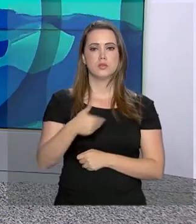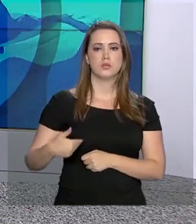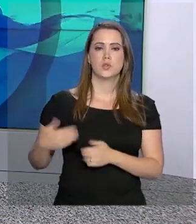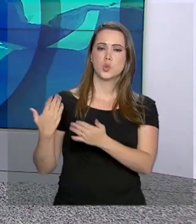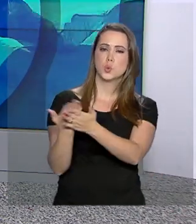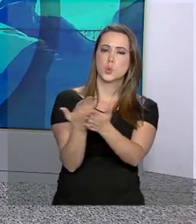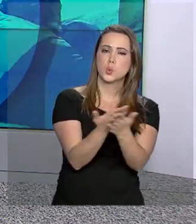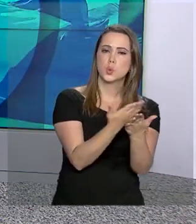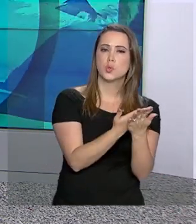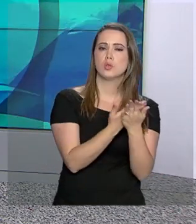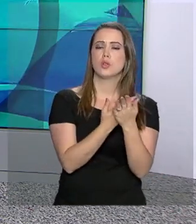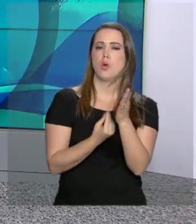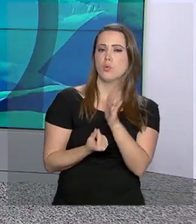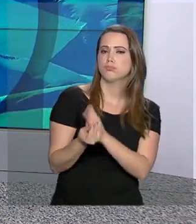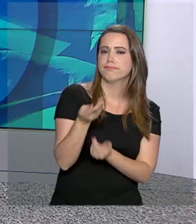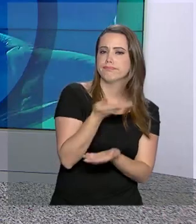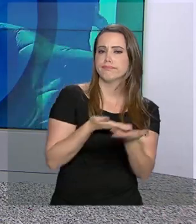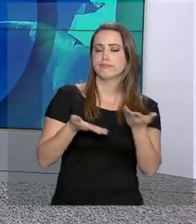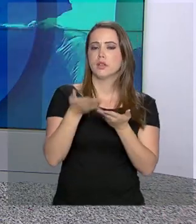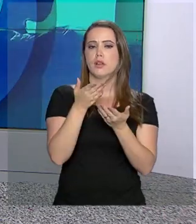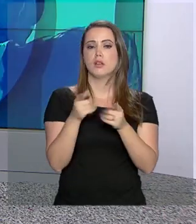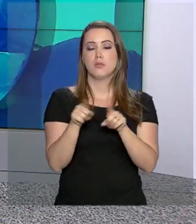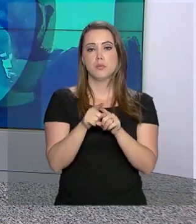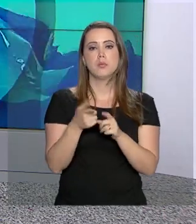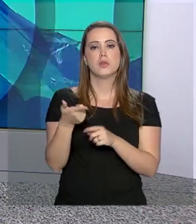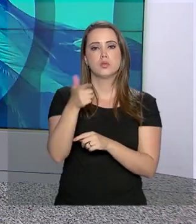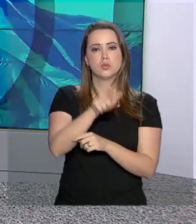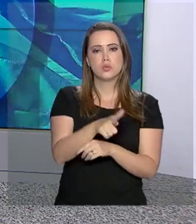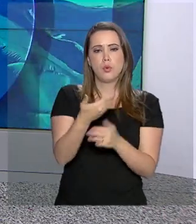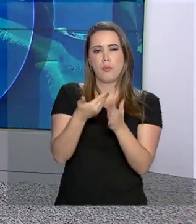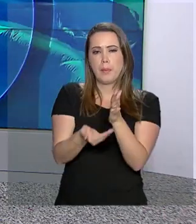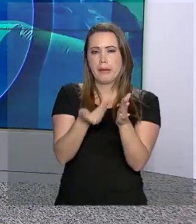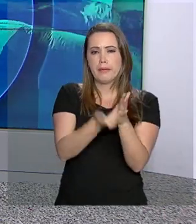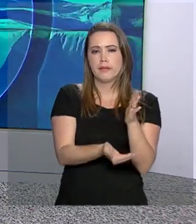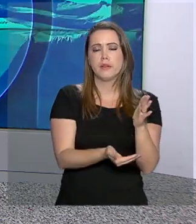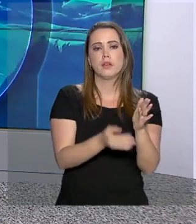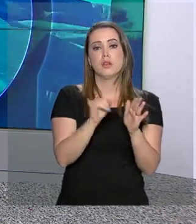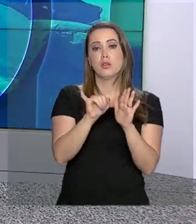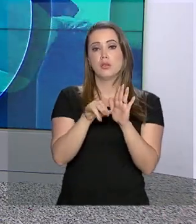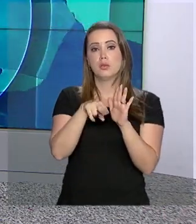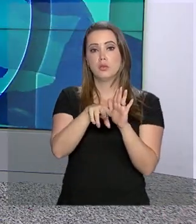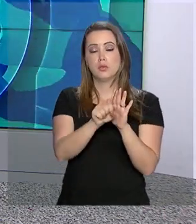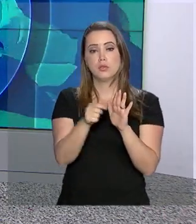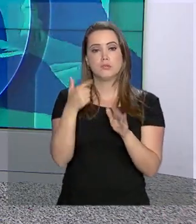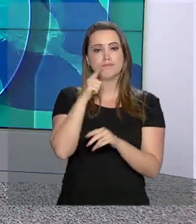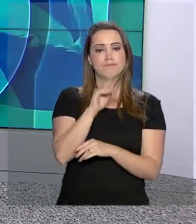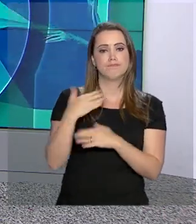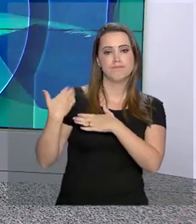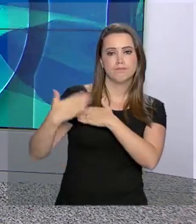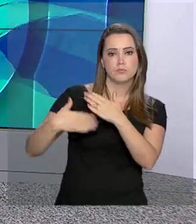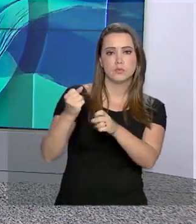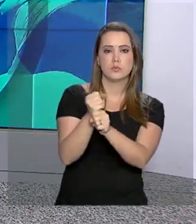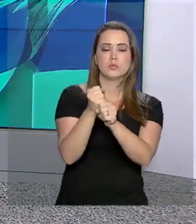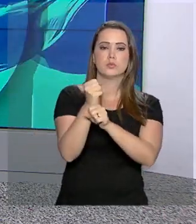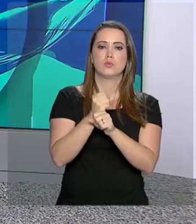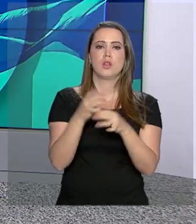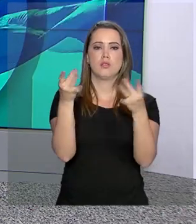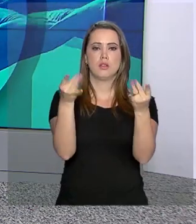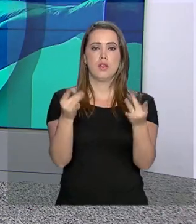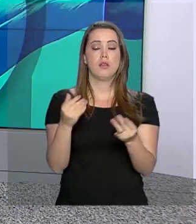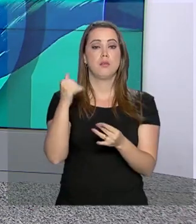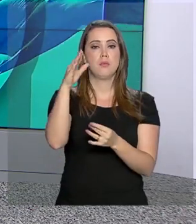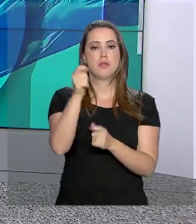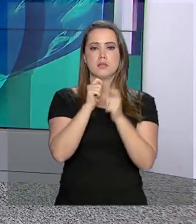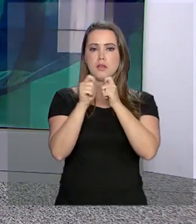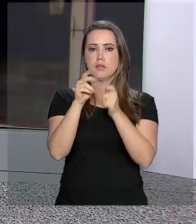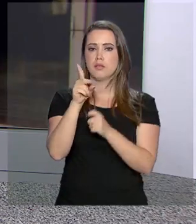governo estuda um sistema de capitalização para repor as perdas que a Previdência acumulou nos últimos anos. Quem tem mais detalhes